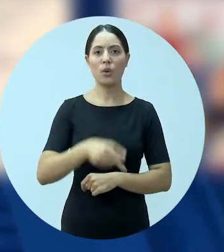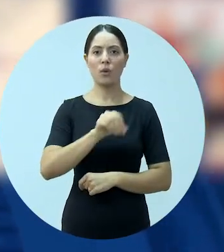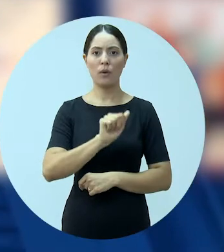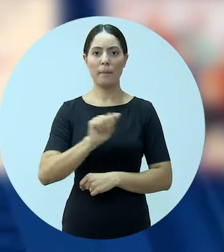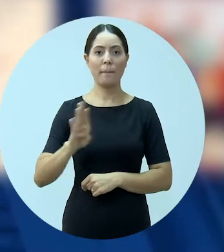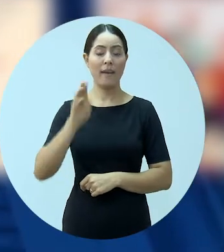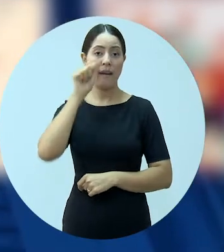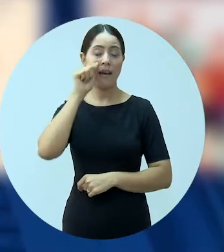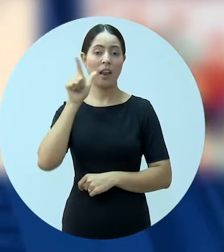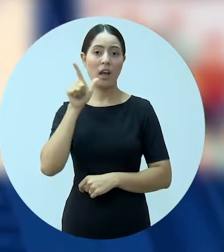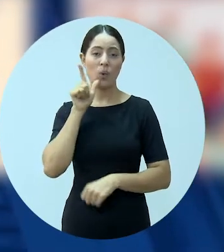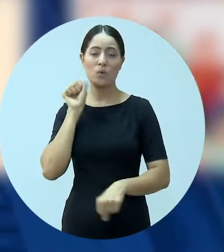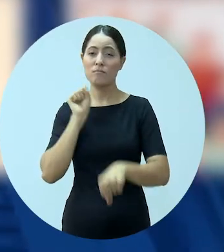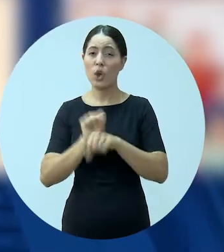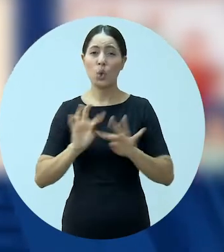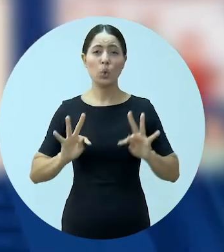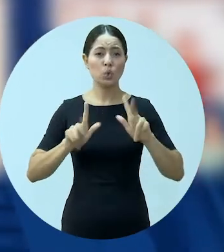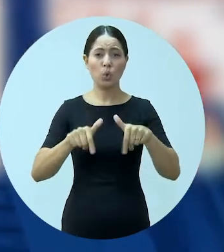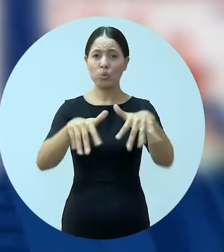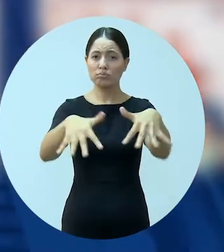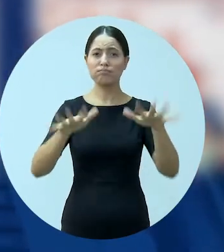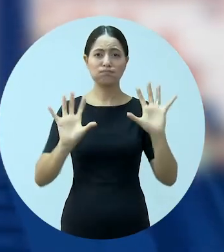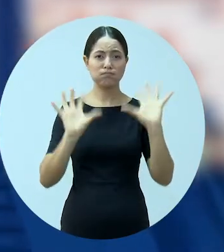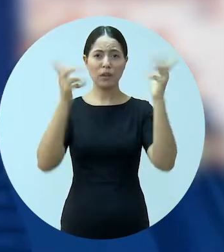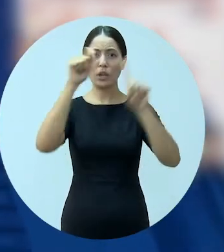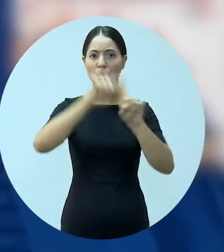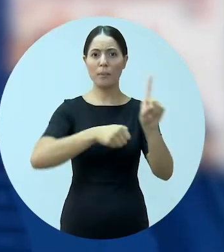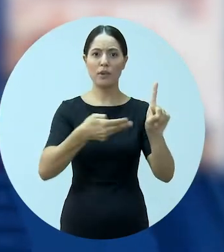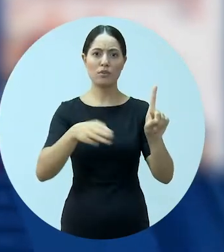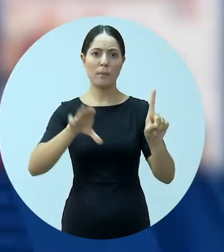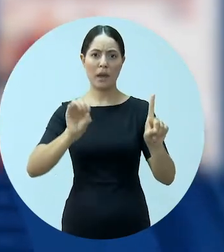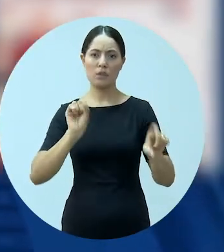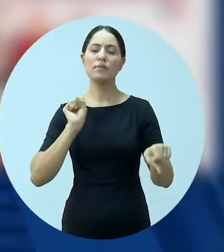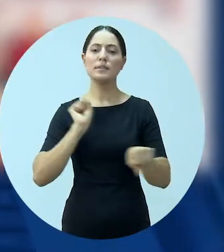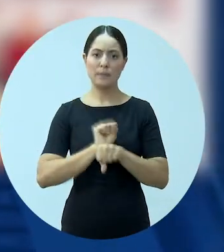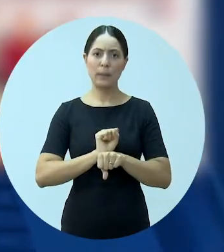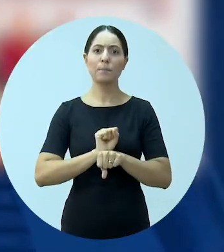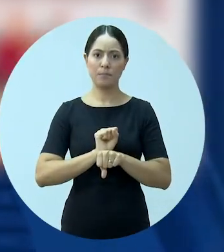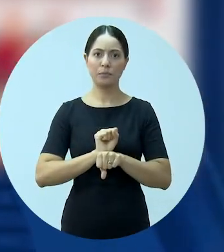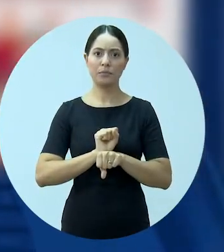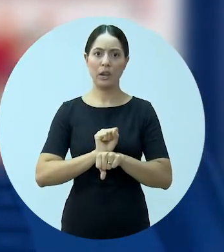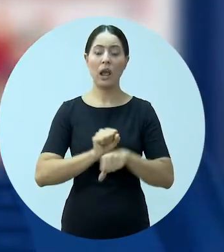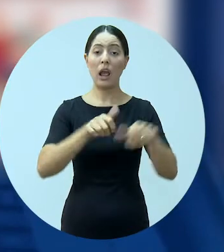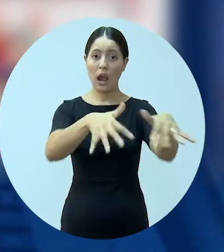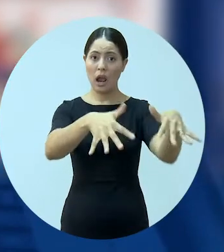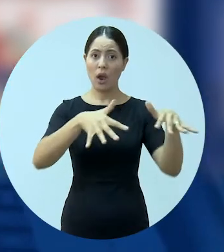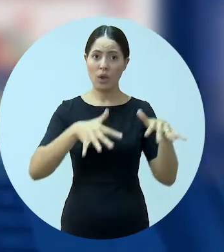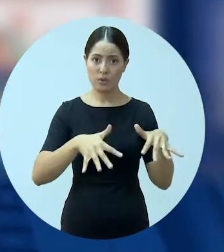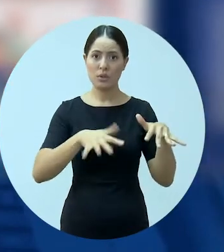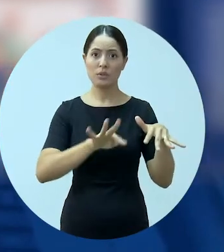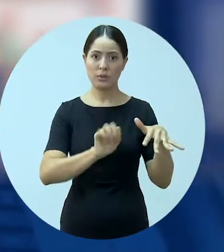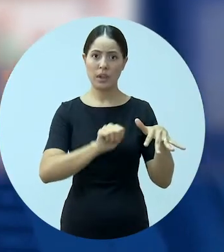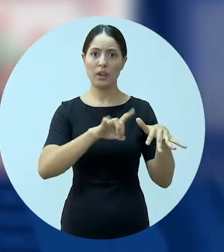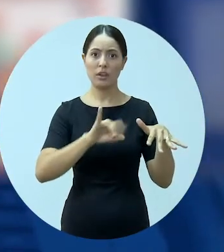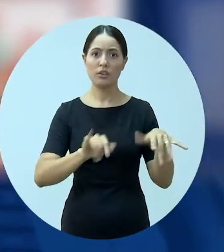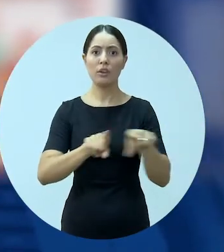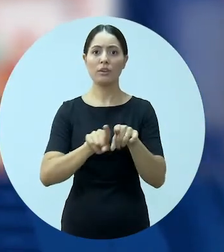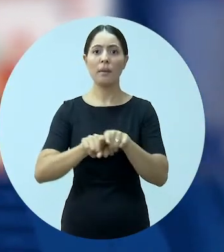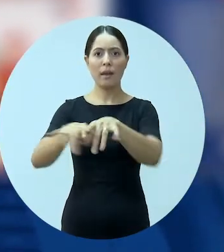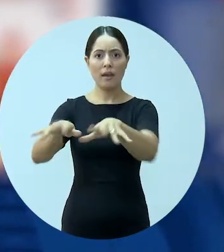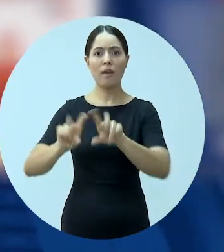Organização Mundial da Saúde, a OAB Alagoas suspendeu a realização de todos os eventos agendados para este mês de março.